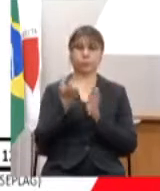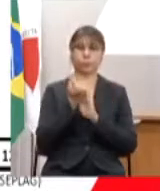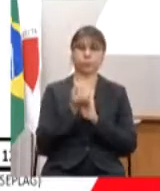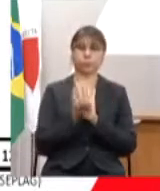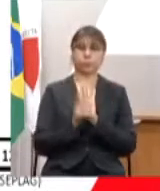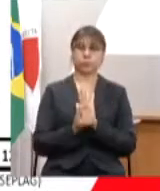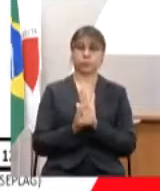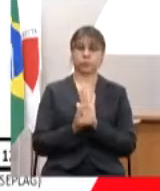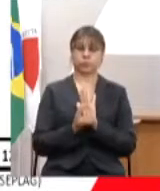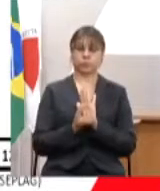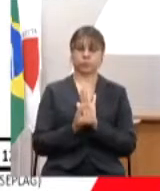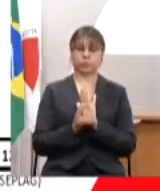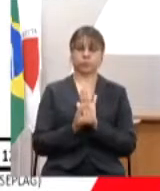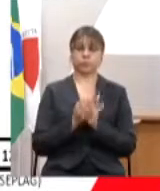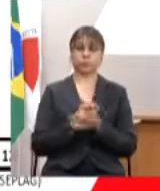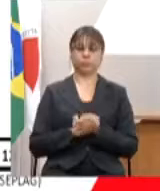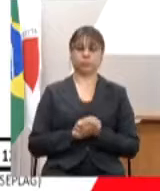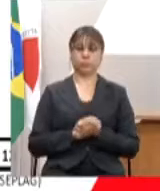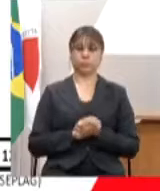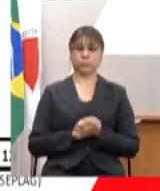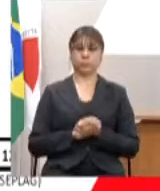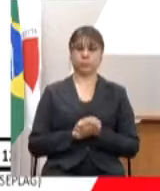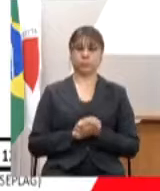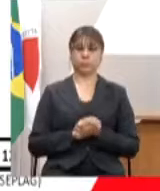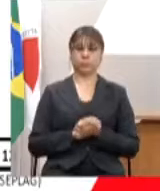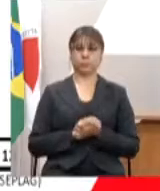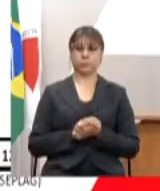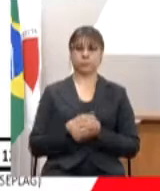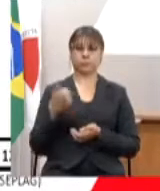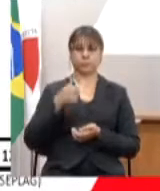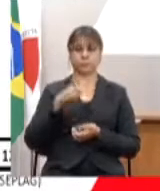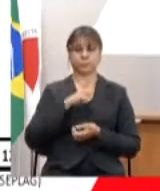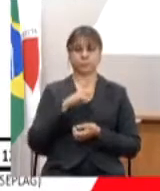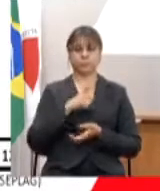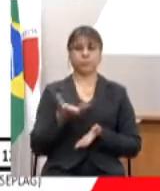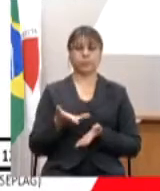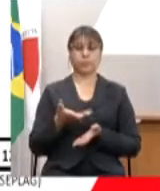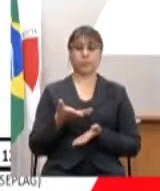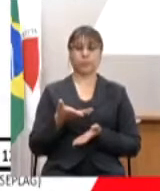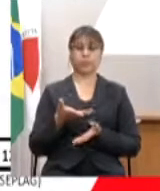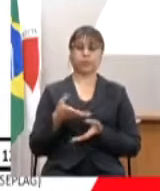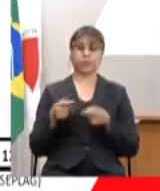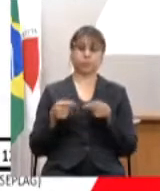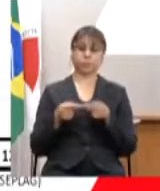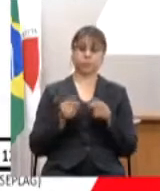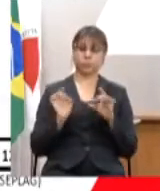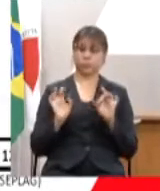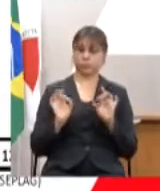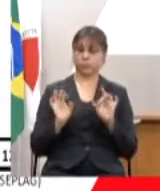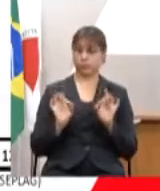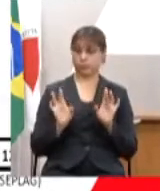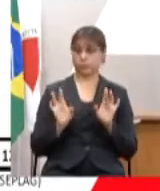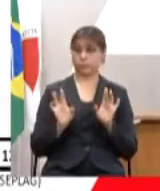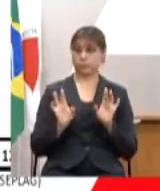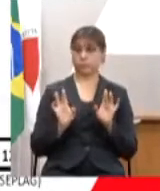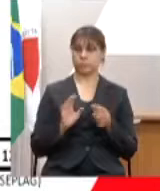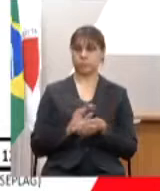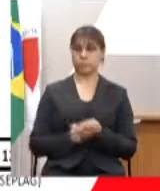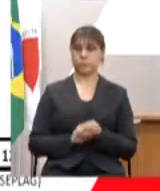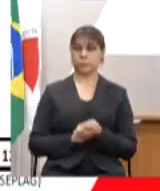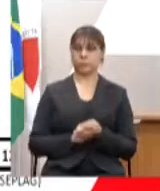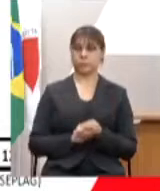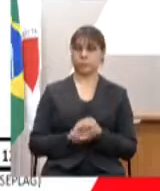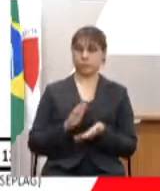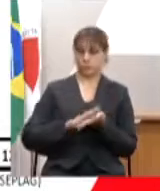em primeiro lugar, nós temos aí encargos especiais, em que se inclui as